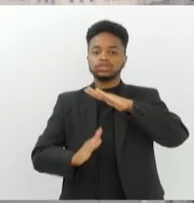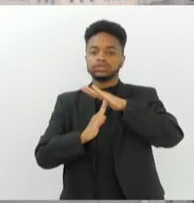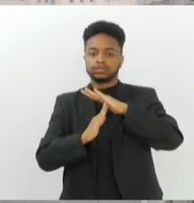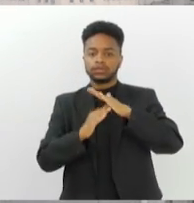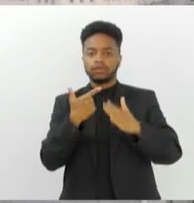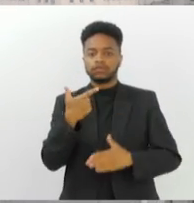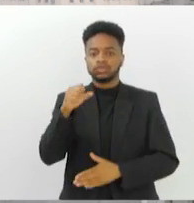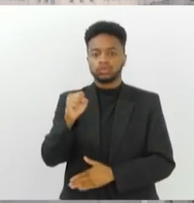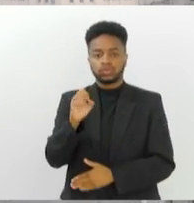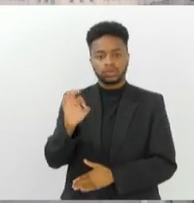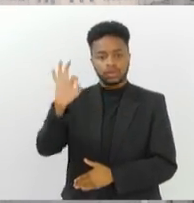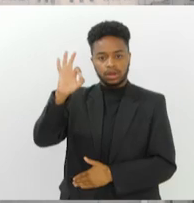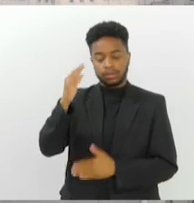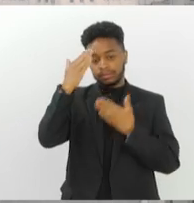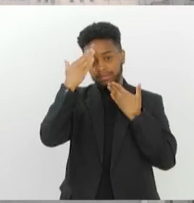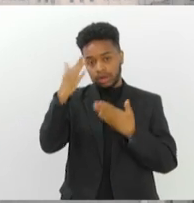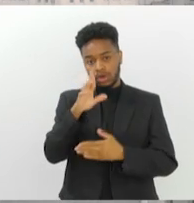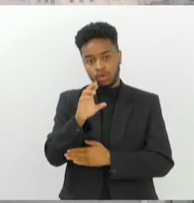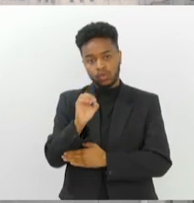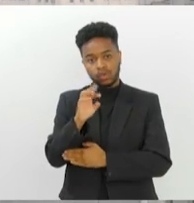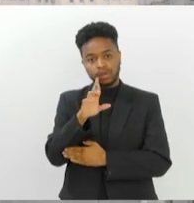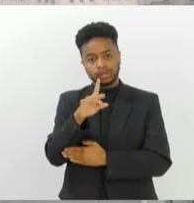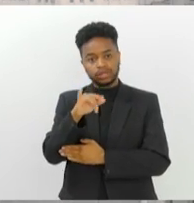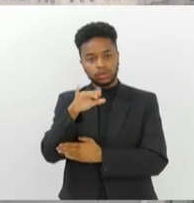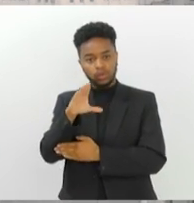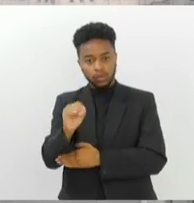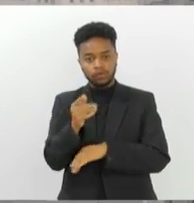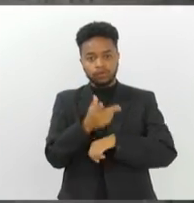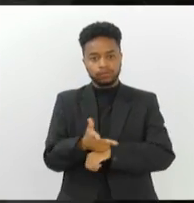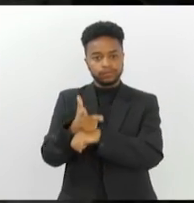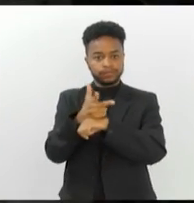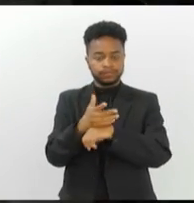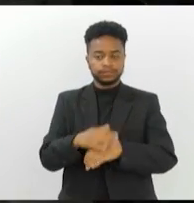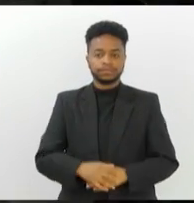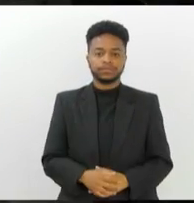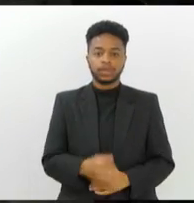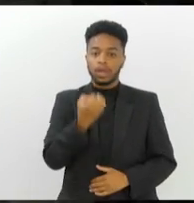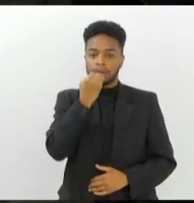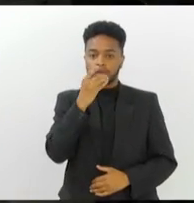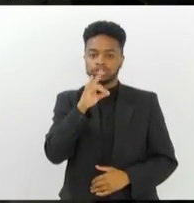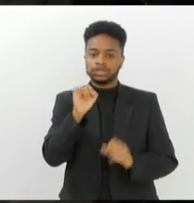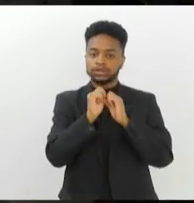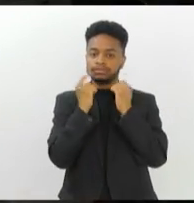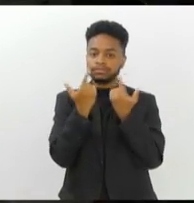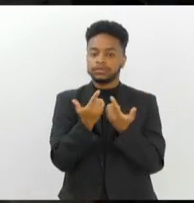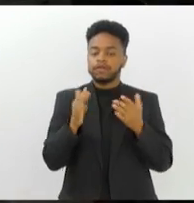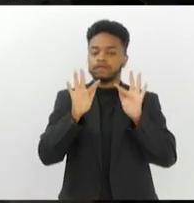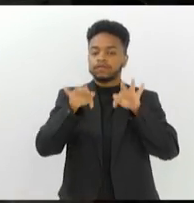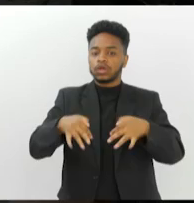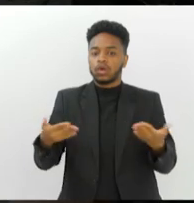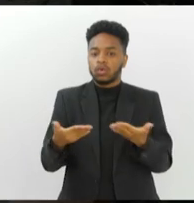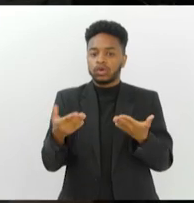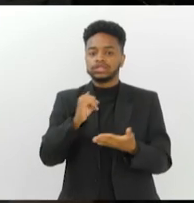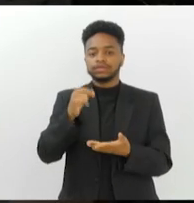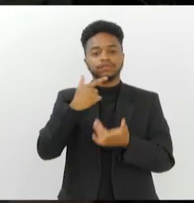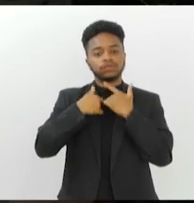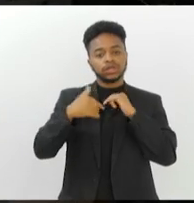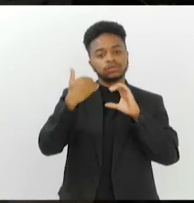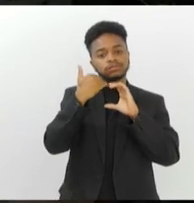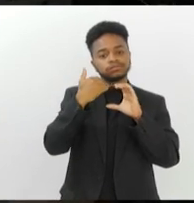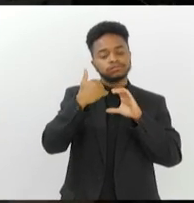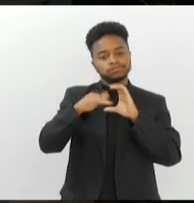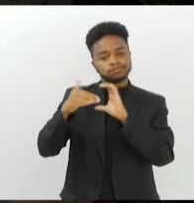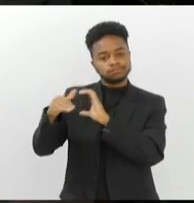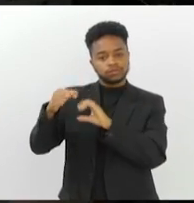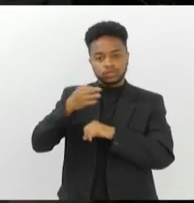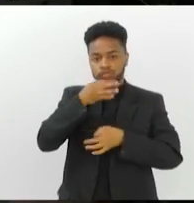28 graus. Obrigado, Rodrigo Melo, pelas imagens ao vivo. O Bom Dia Alerja termina aqui. Se você quiser enviar sugestões ou vídeos aí da